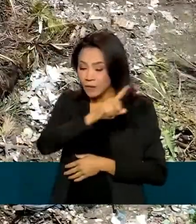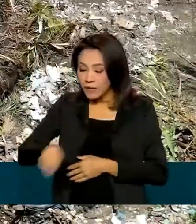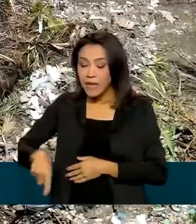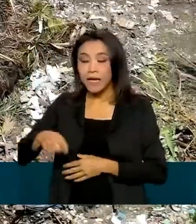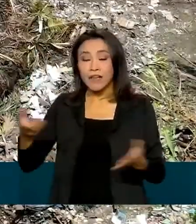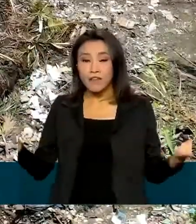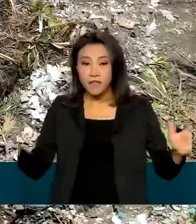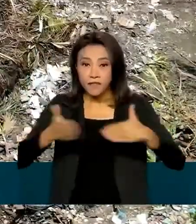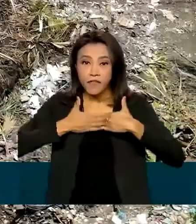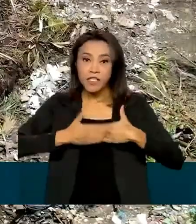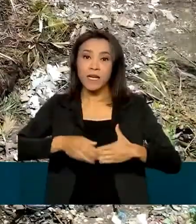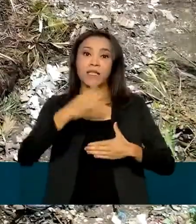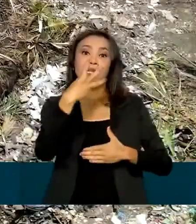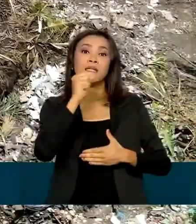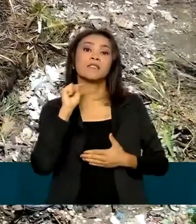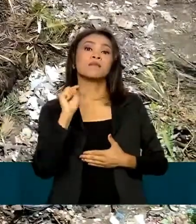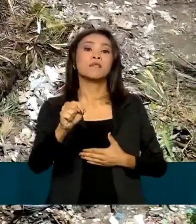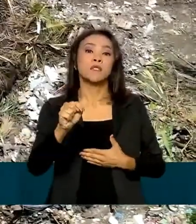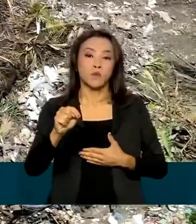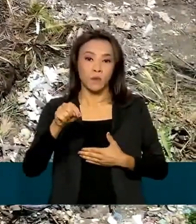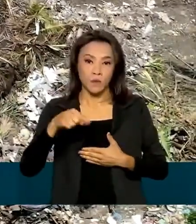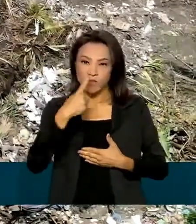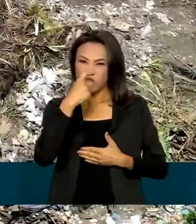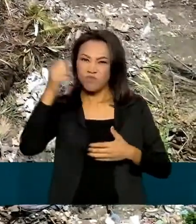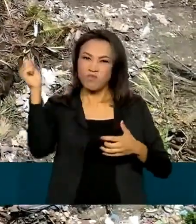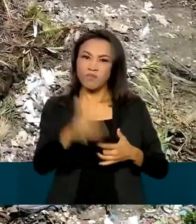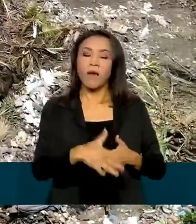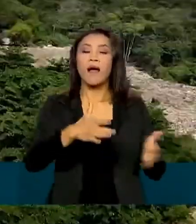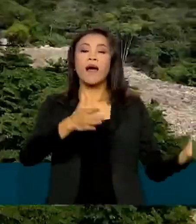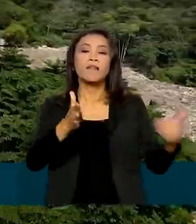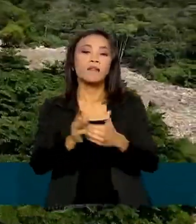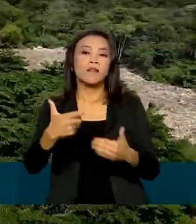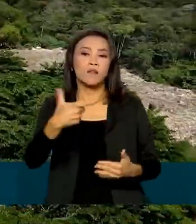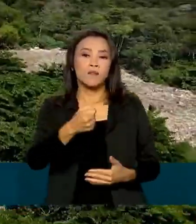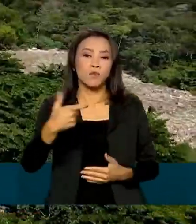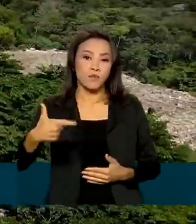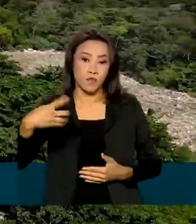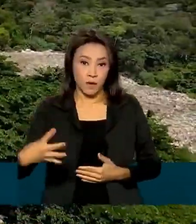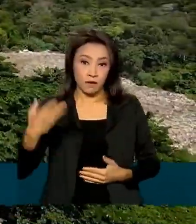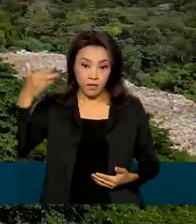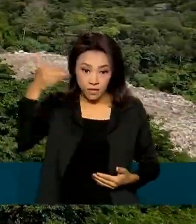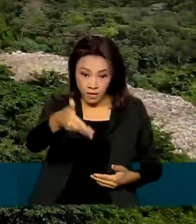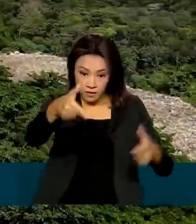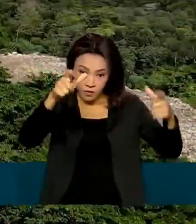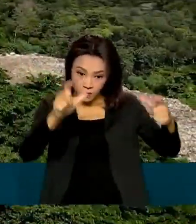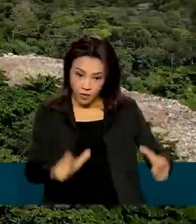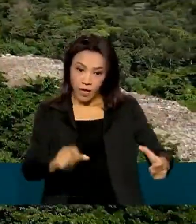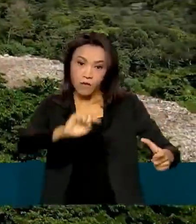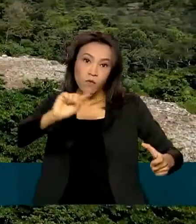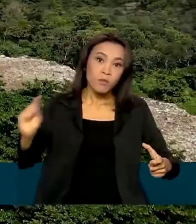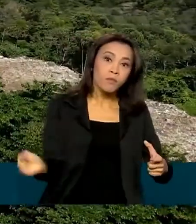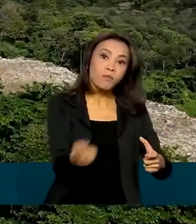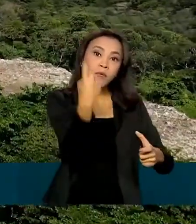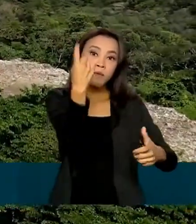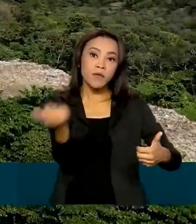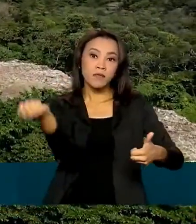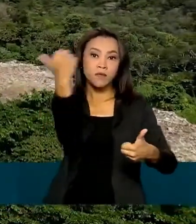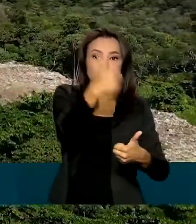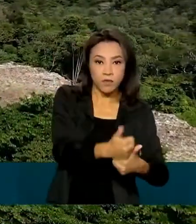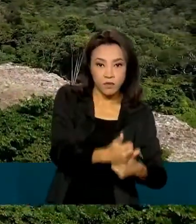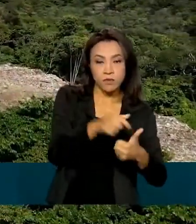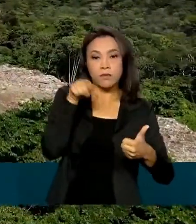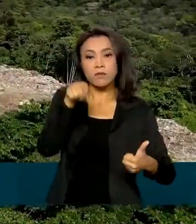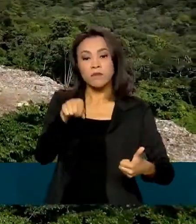lixões a céu aberto até o ano de 2024. O de Itacaré foi o primeiro a ser substituído por uma